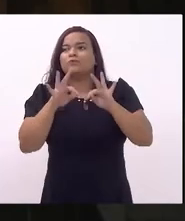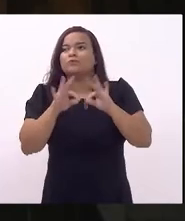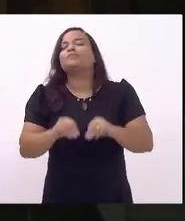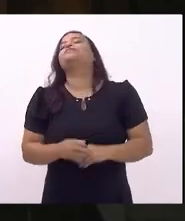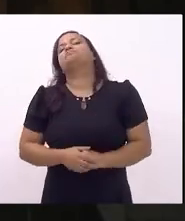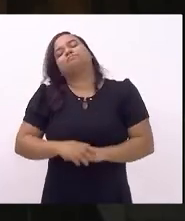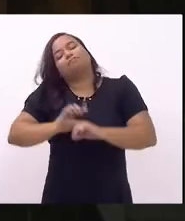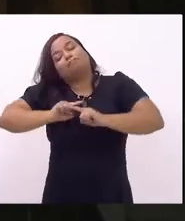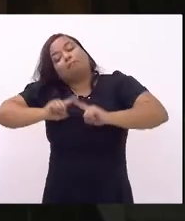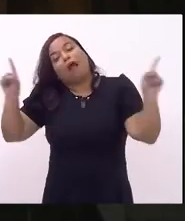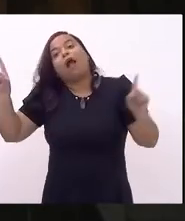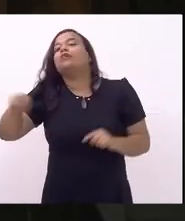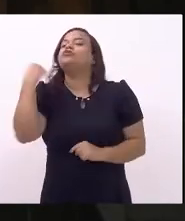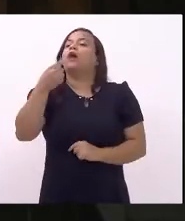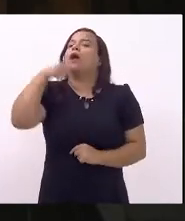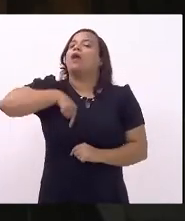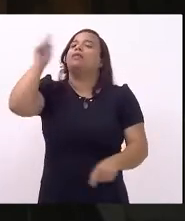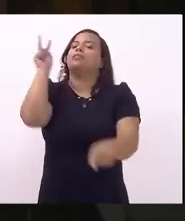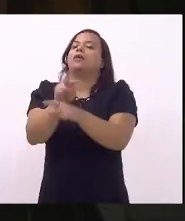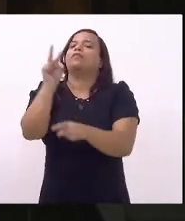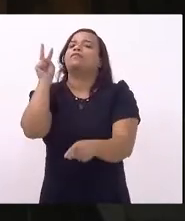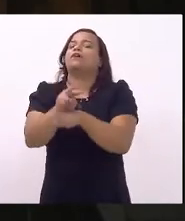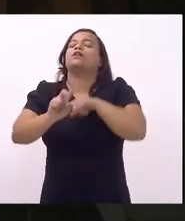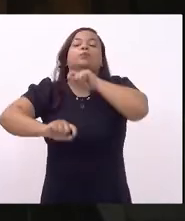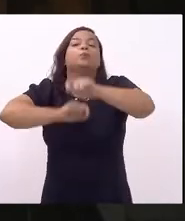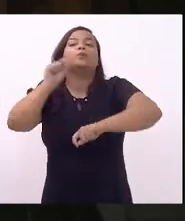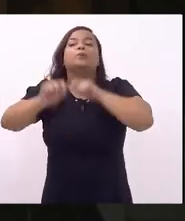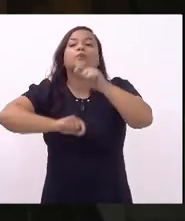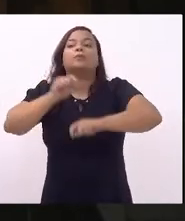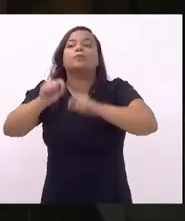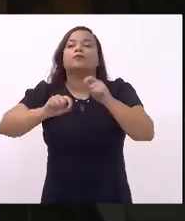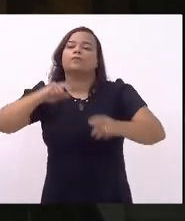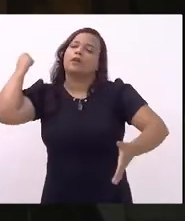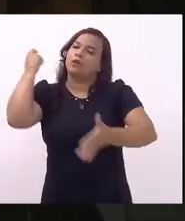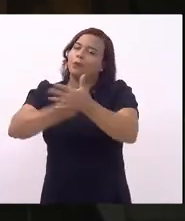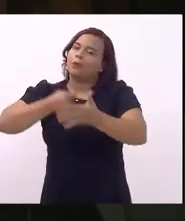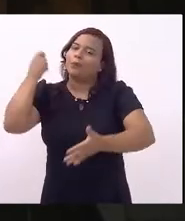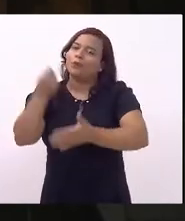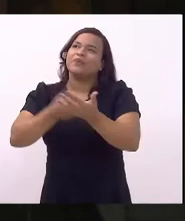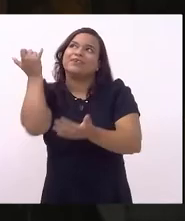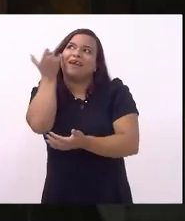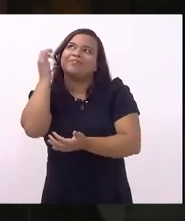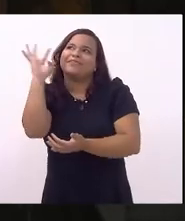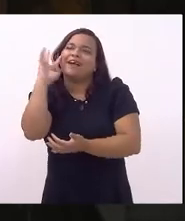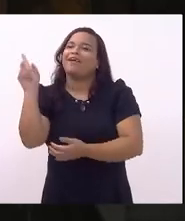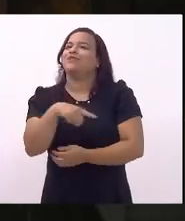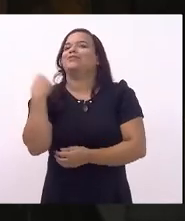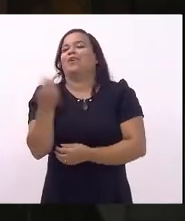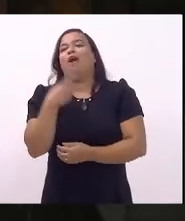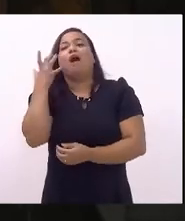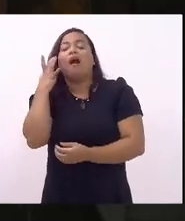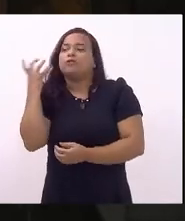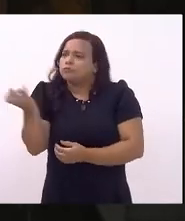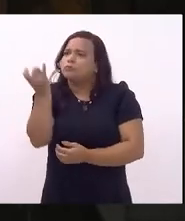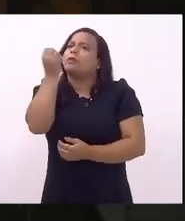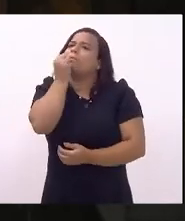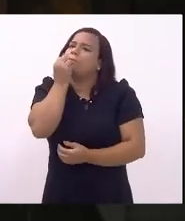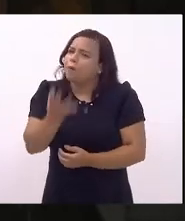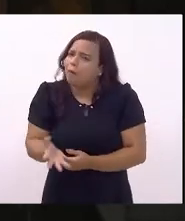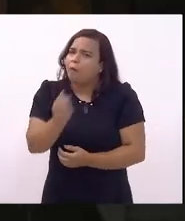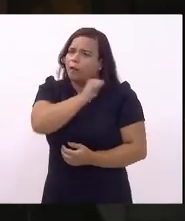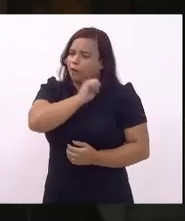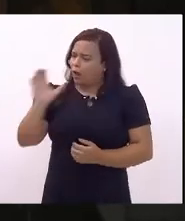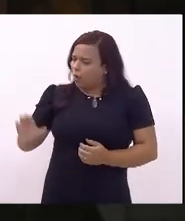defender a nossa a nossa luta a nossa ideia acho louvável o presidente André